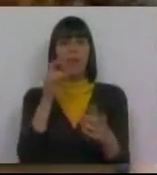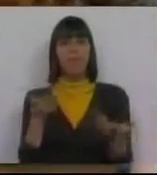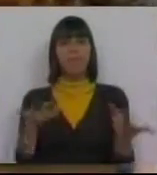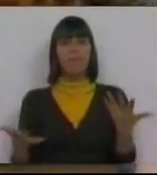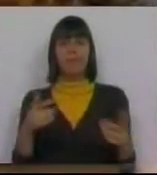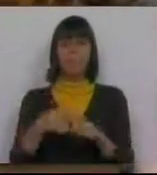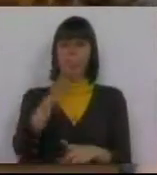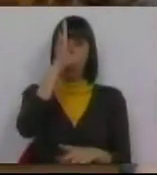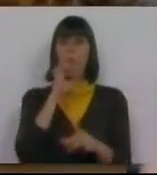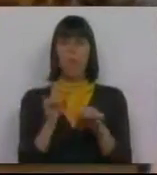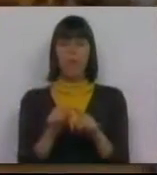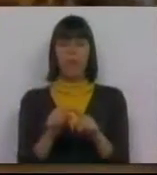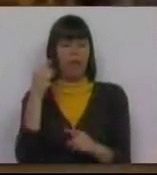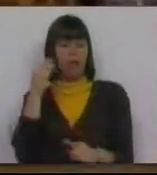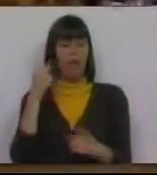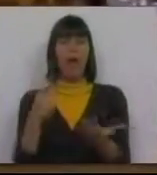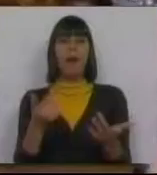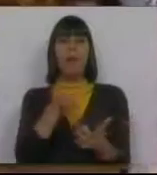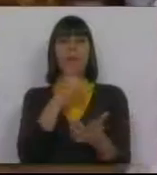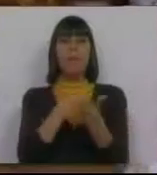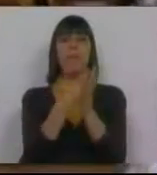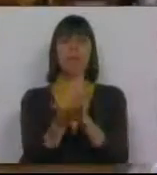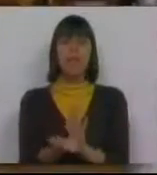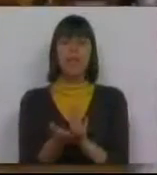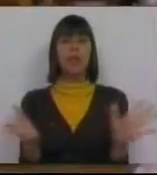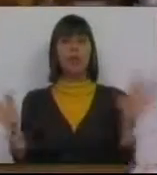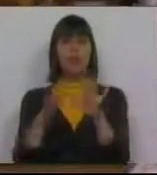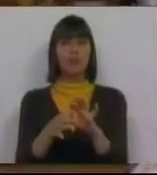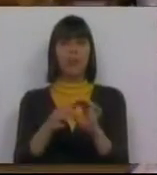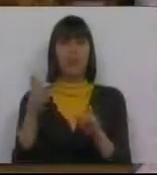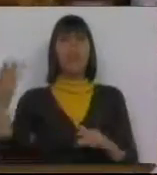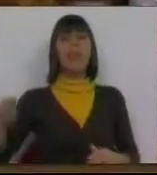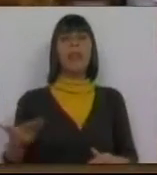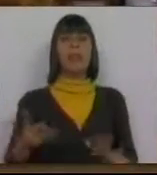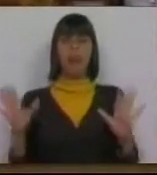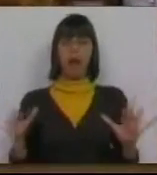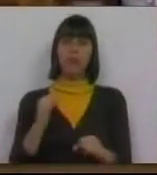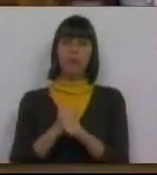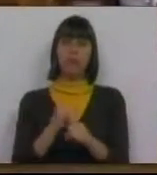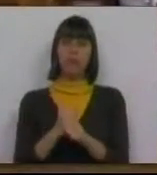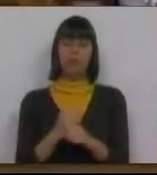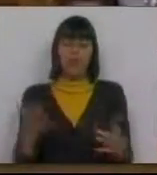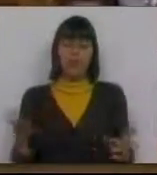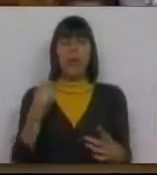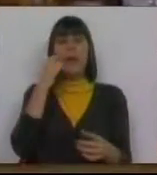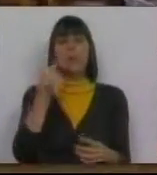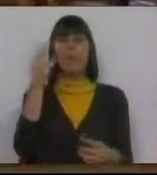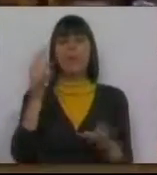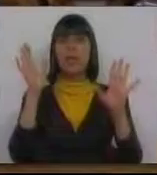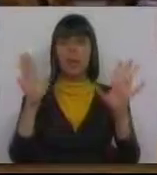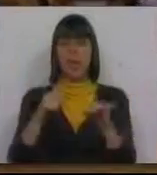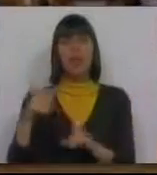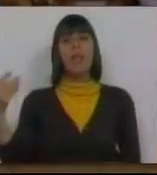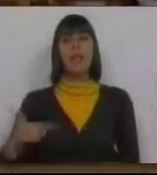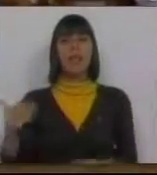que este Governo toma medidas relativamente aos direitos do trabalho e, particularmente,